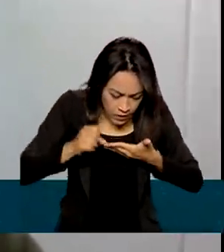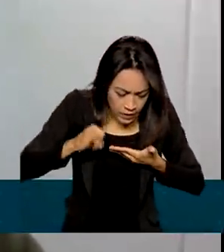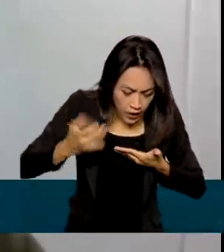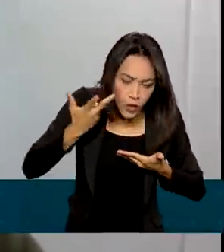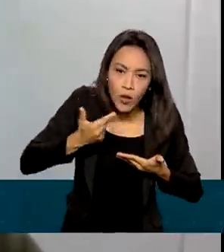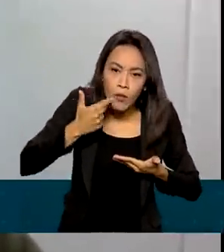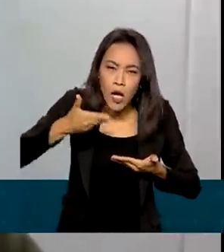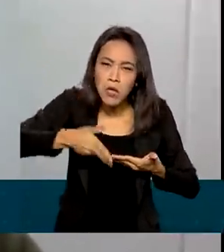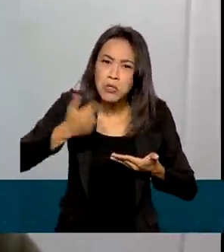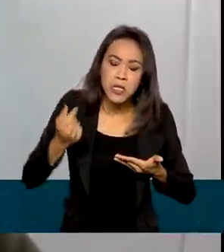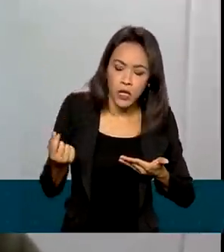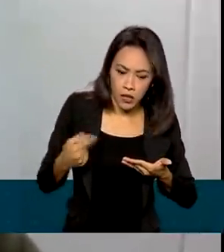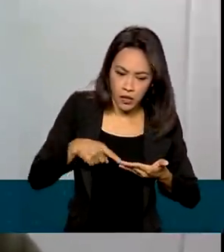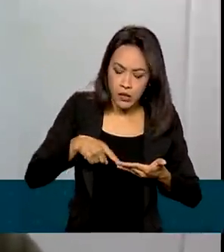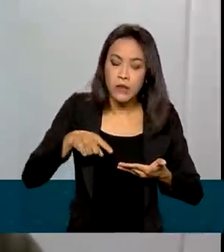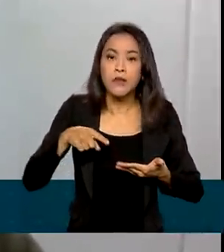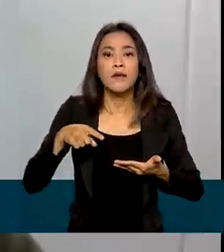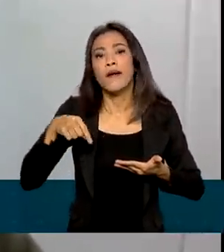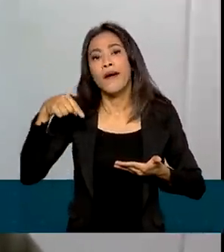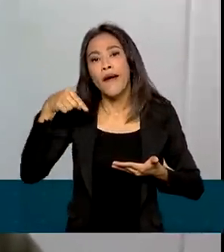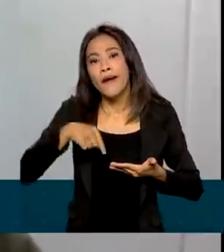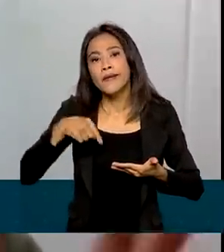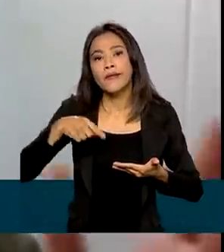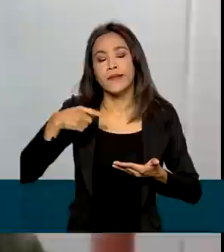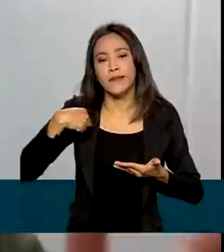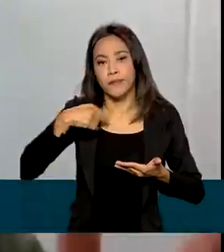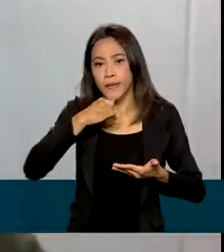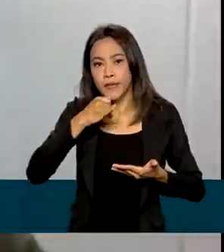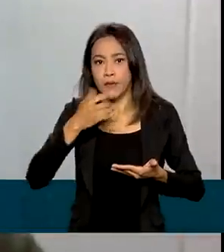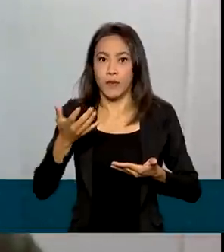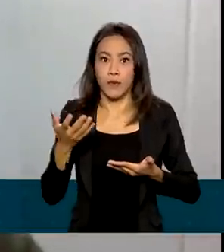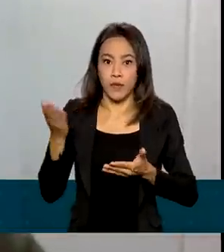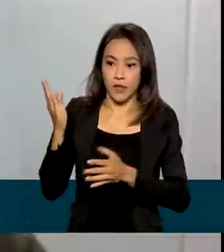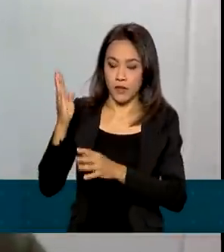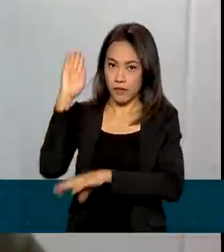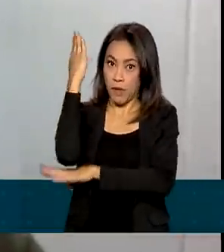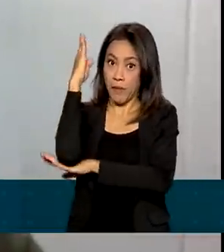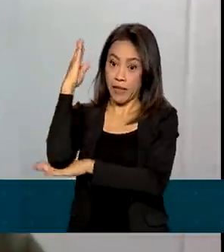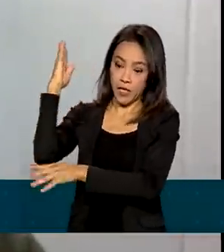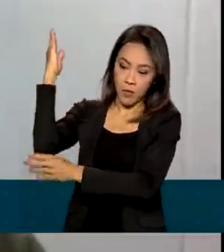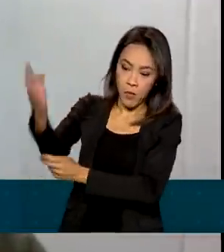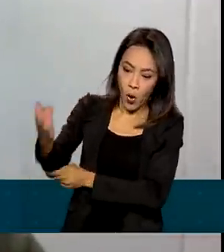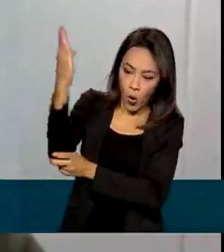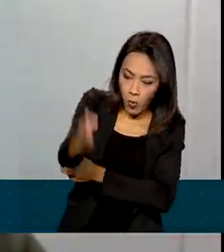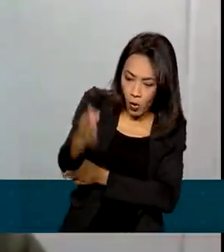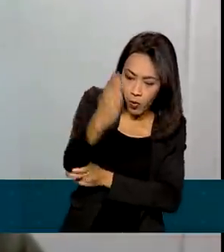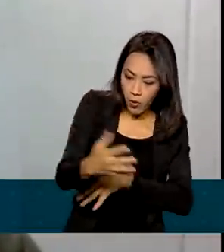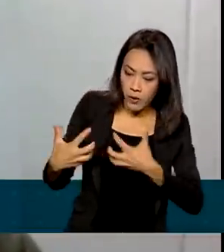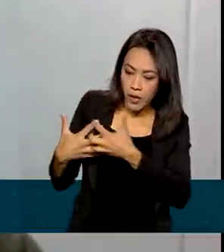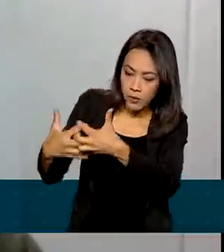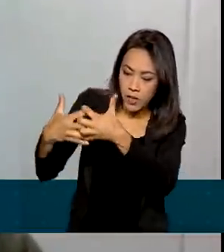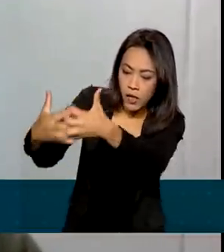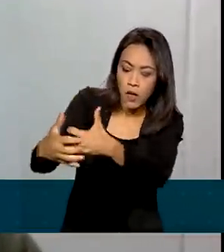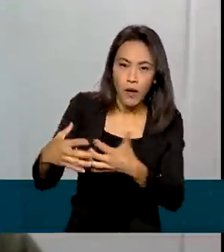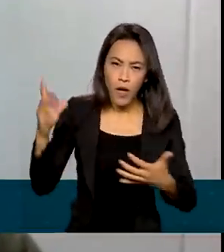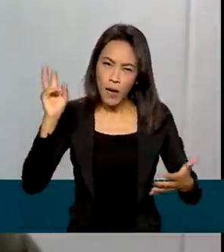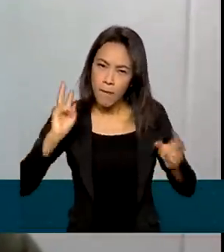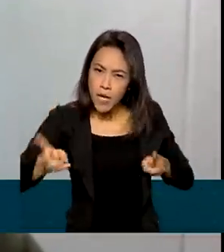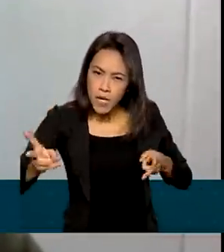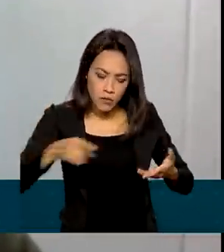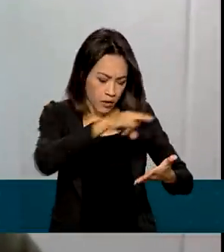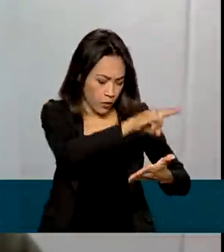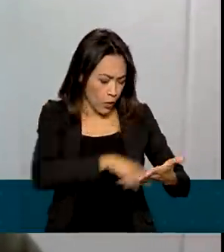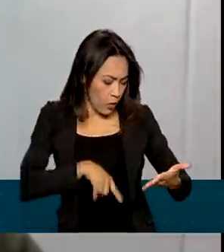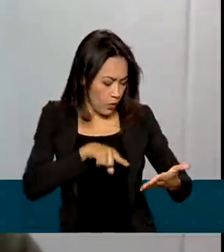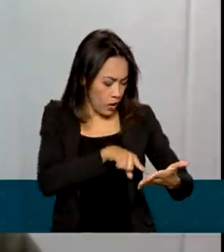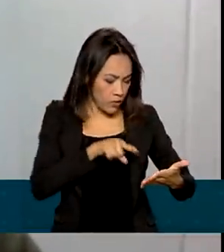comum, se aquela espécie que está ali no caminhão, por exemplo, é realmente a mesma que está na documentação, se aquela